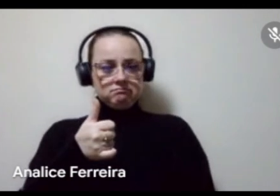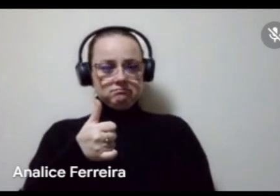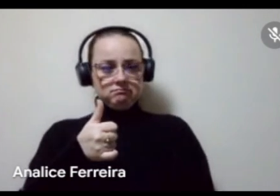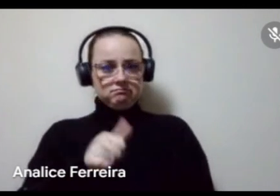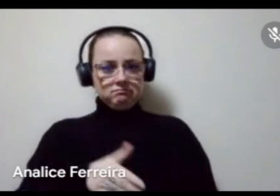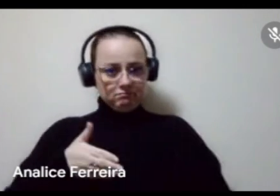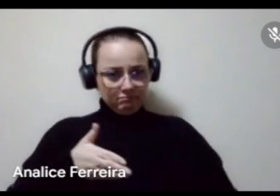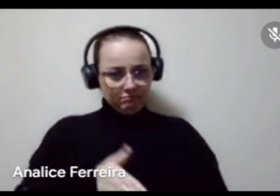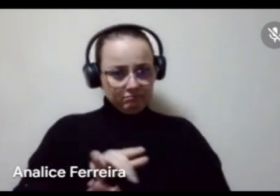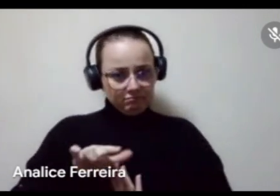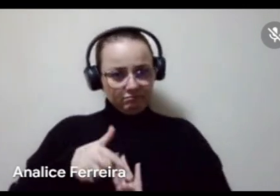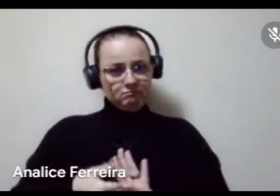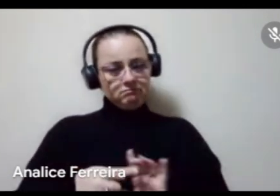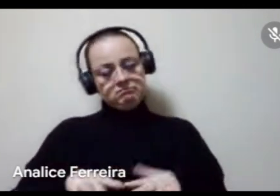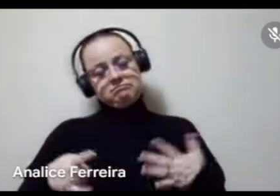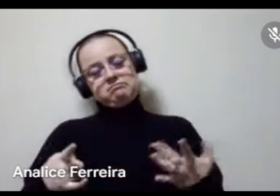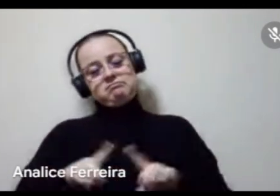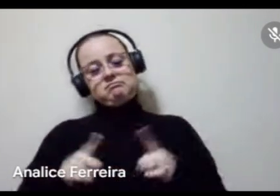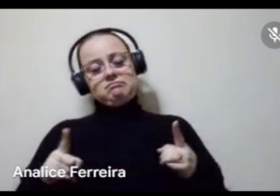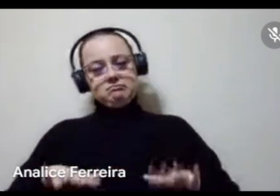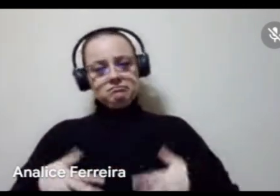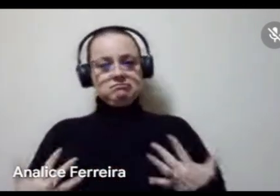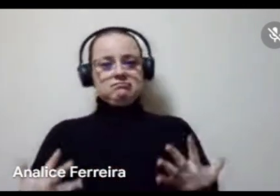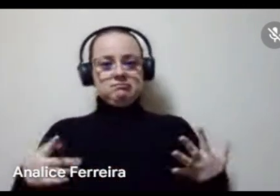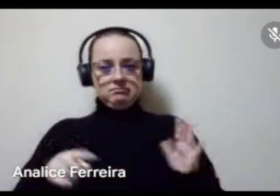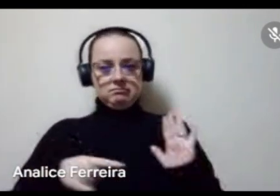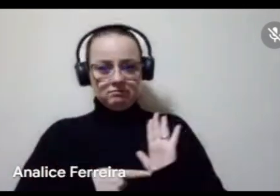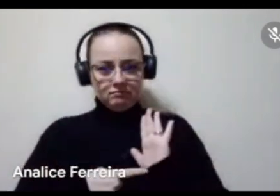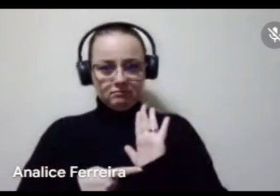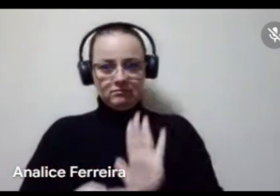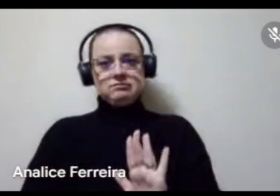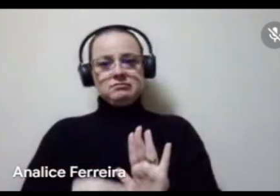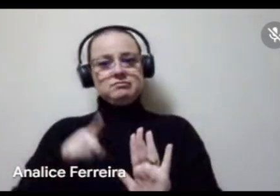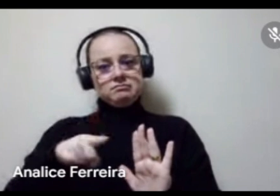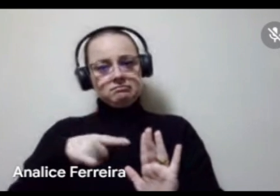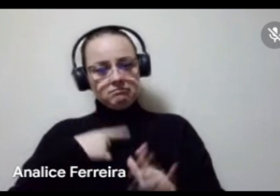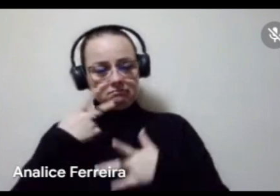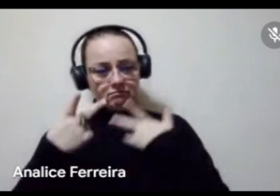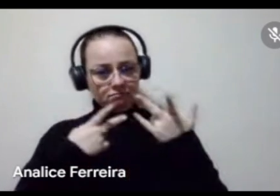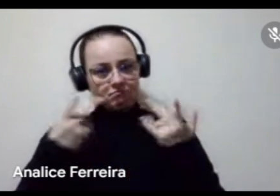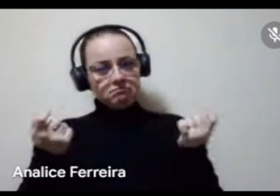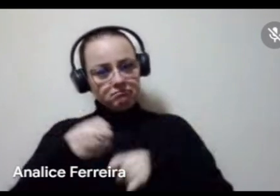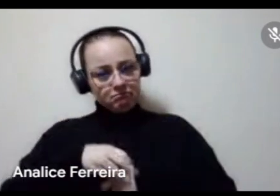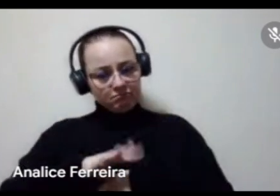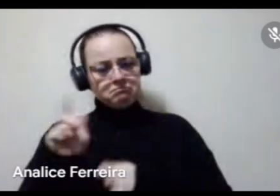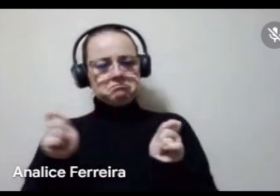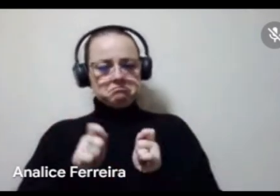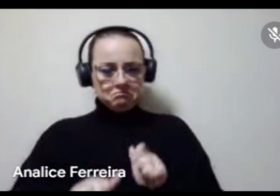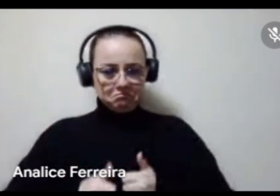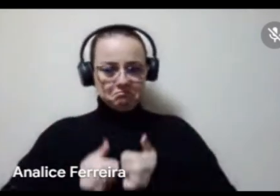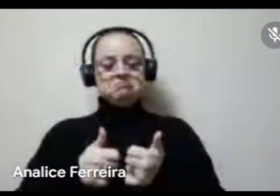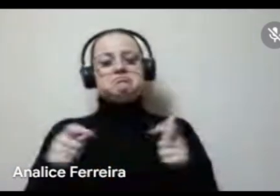entrou depois, mas, enfim, eu acho que a apresentação, então, a parte da sua crítica pode ser melhorada e a gente